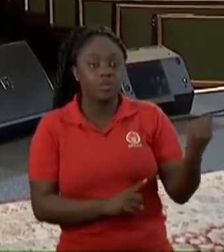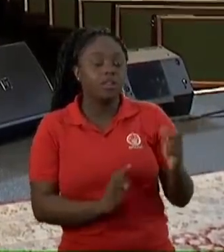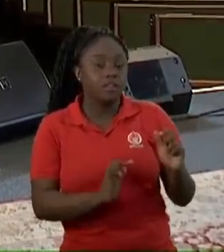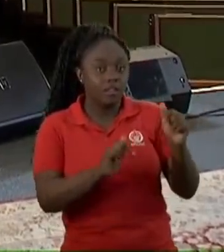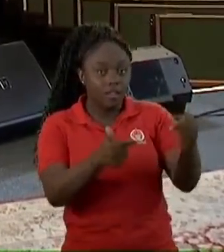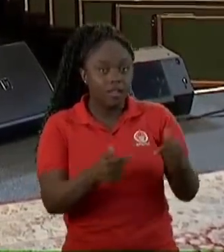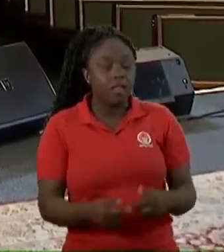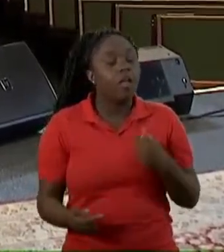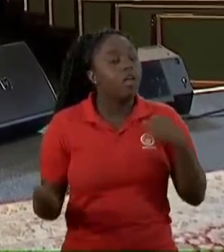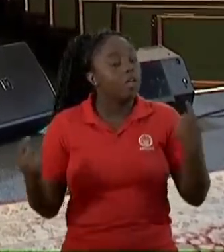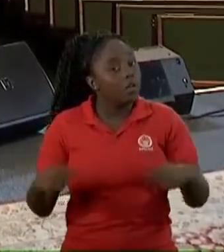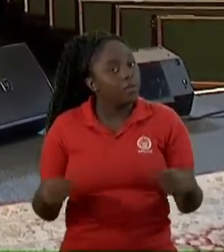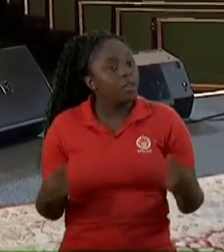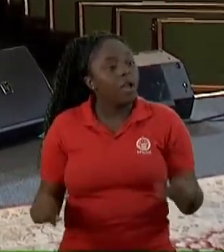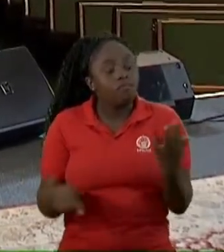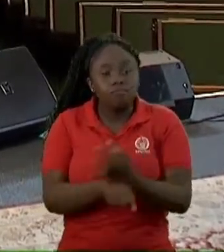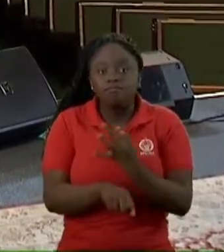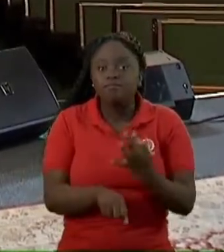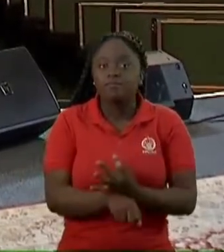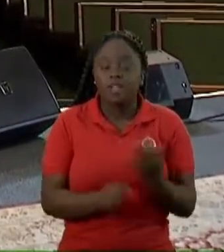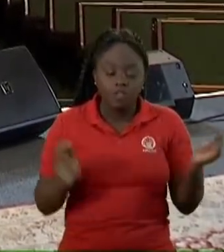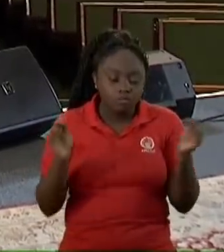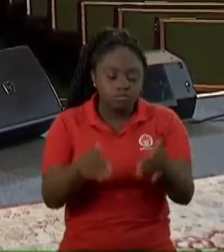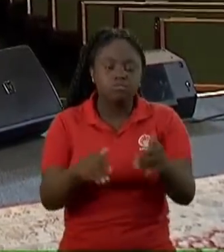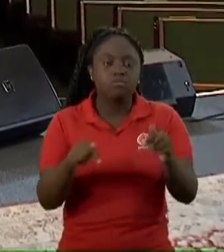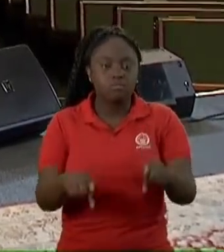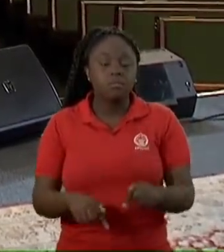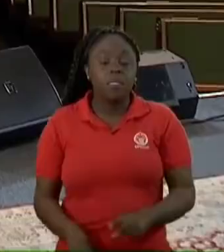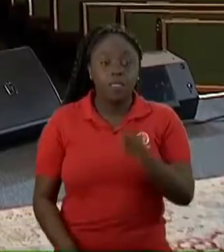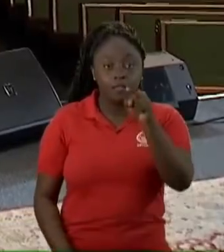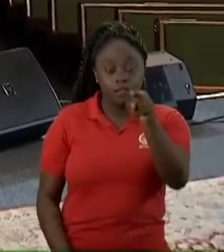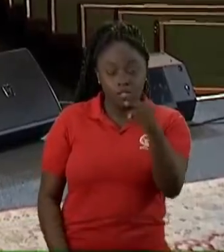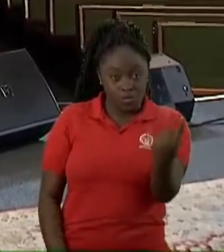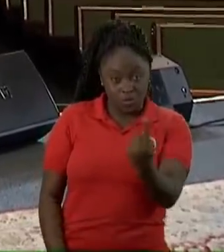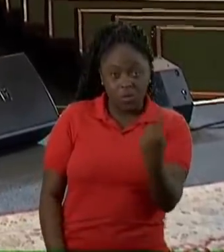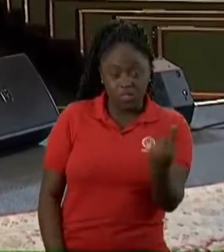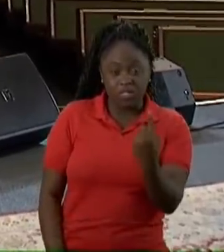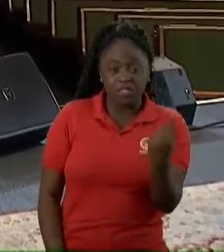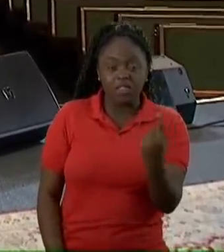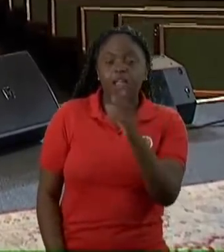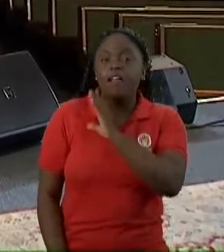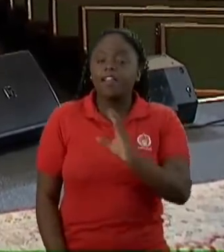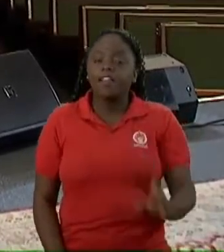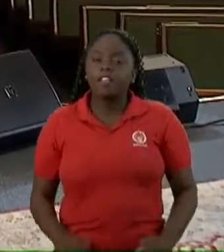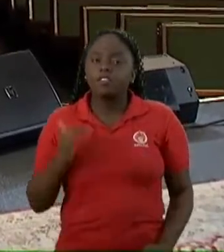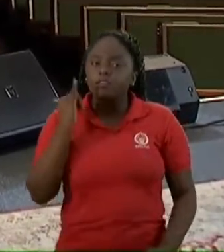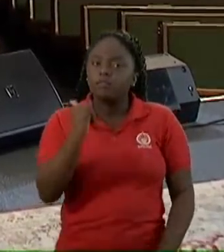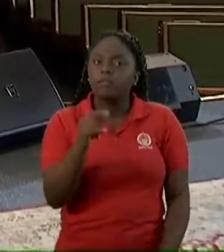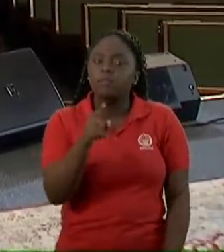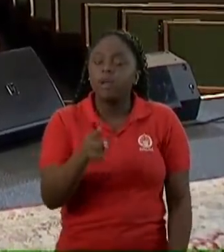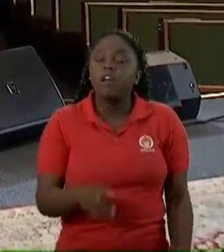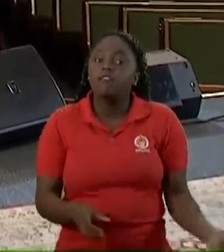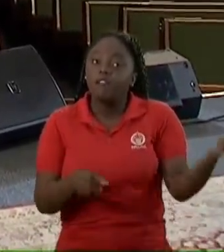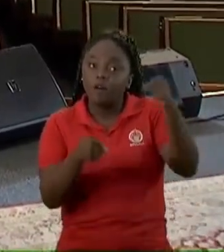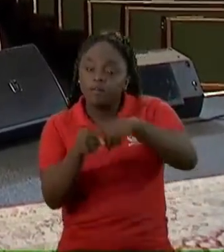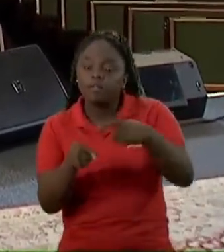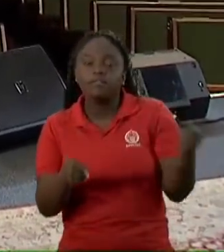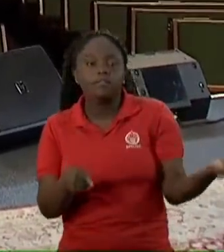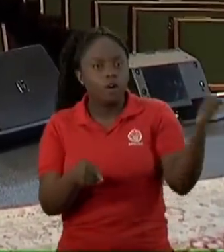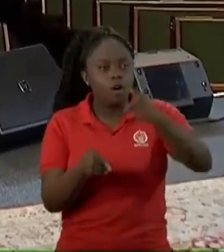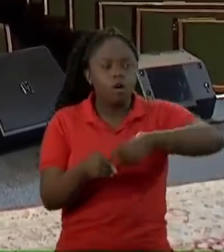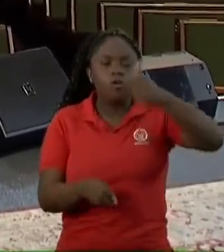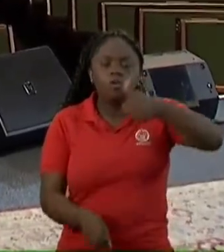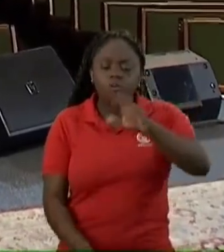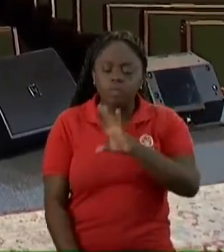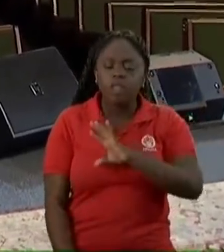Eu tenho que aguentar Eu tenho que vir para cá Ei Você está aí sozinho Cristo está dizendo para você Volta Volta o